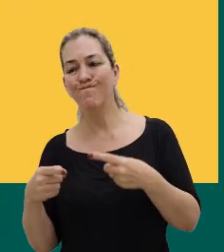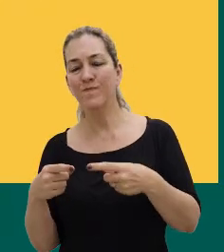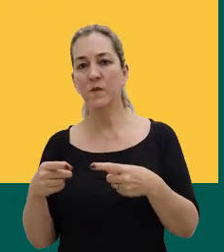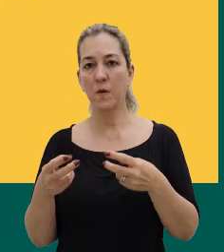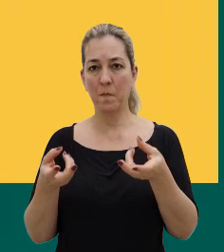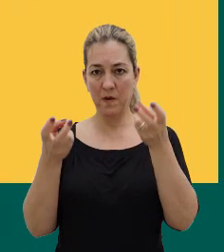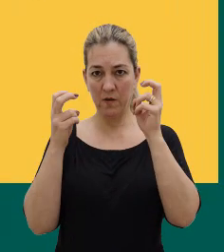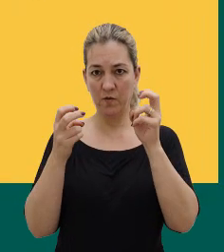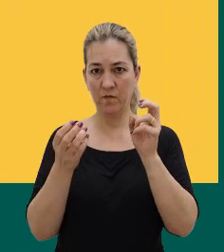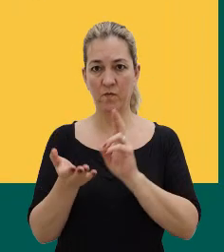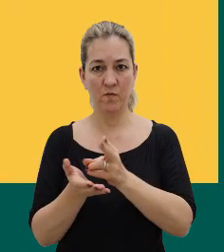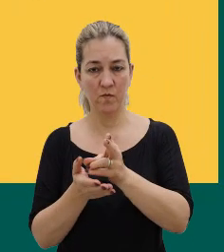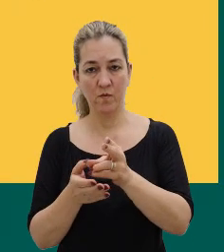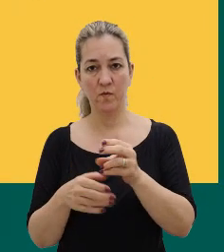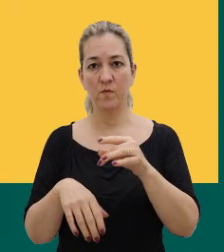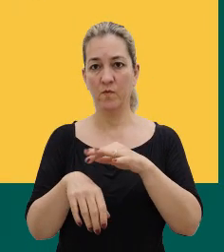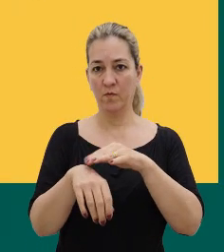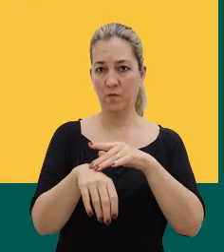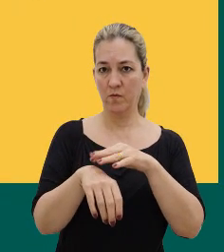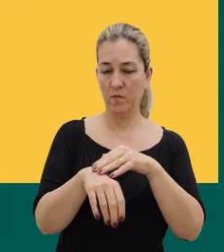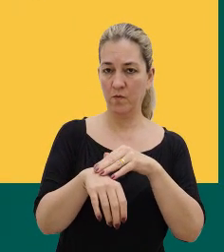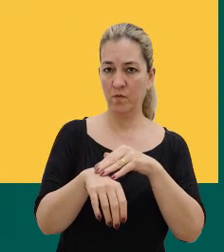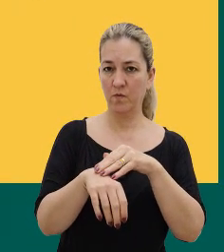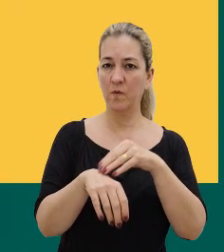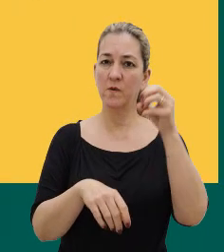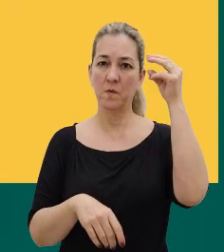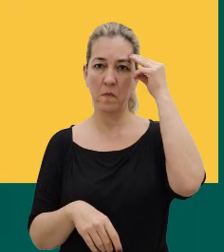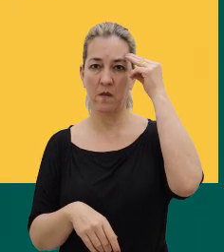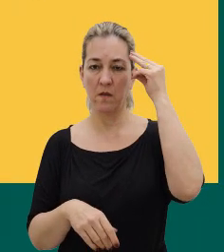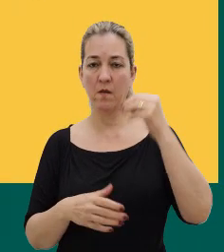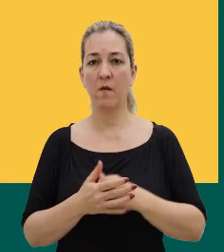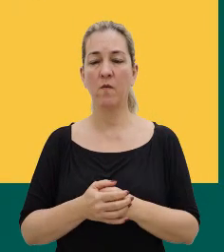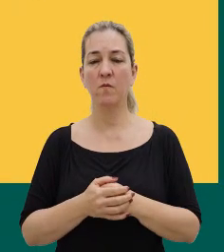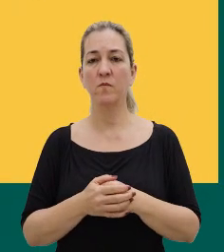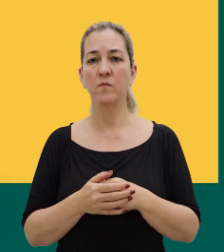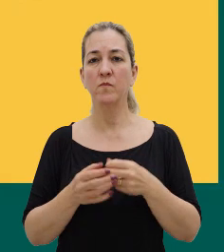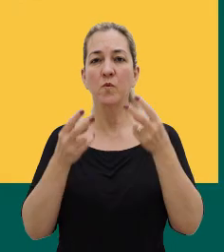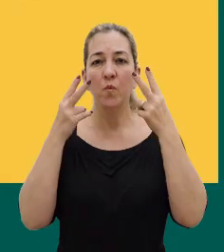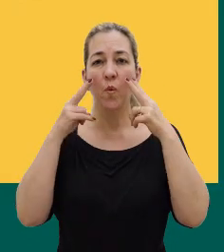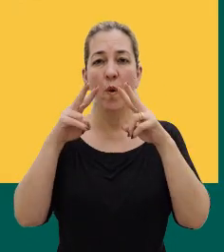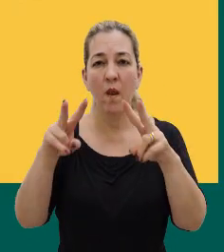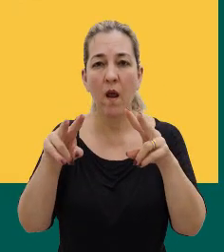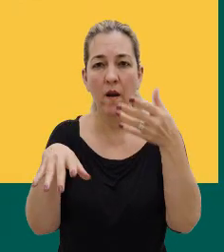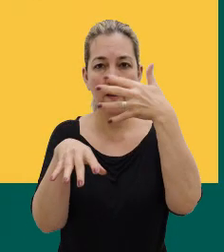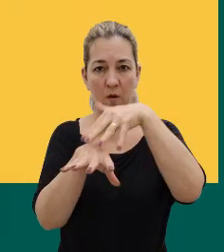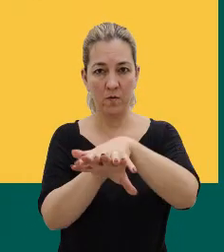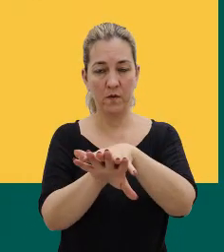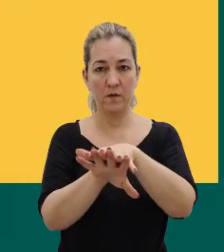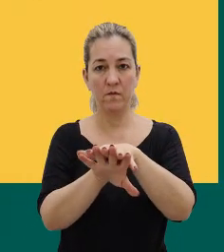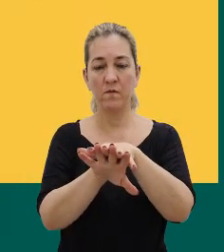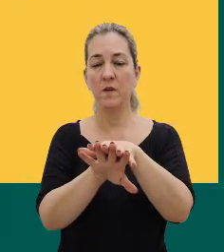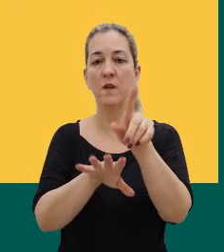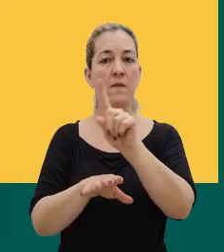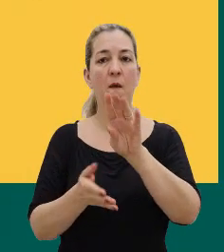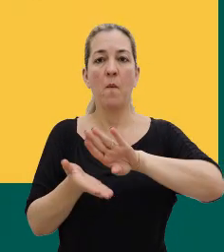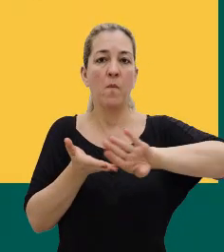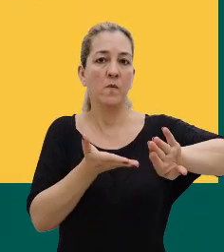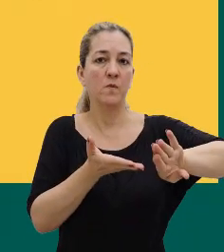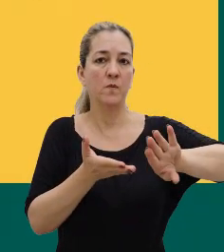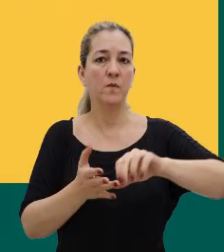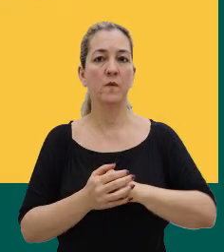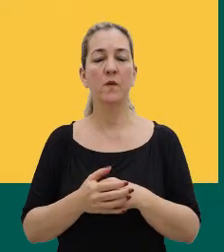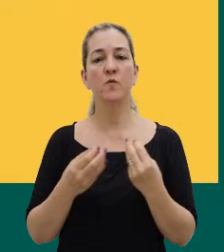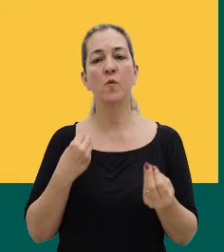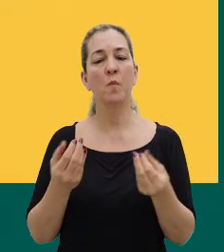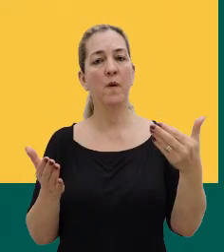as questões do transtorno mental, né, numa perspectiva inclusiva e não excludente, né,